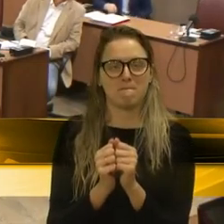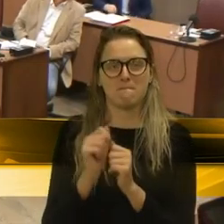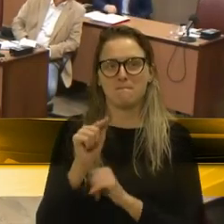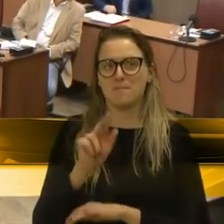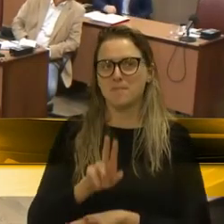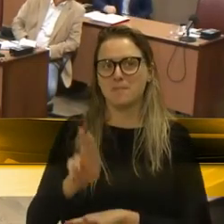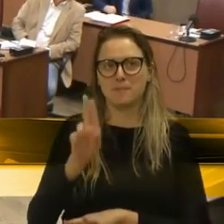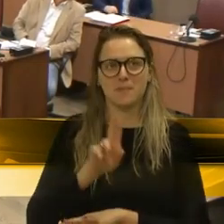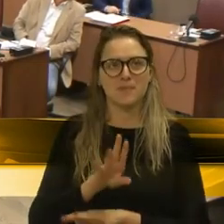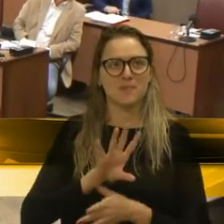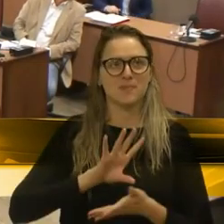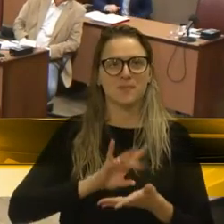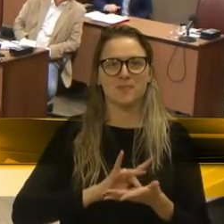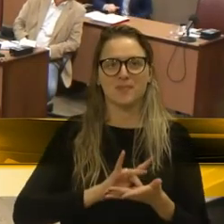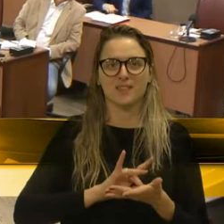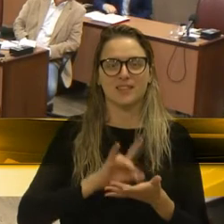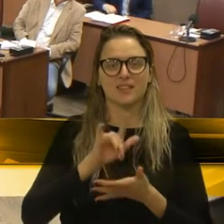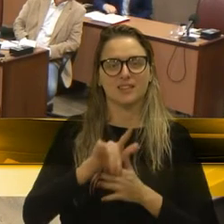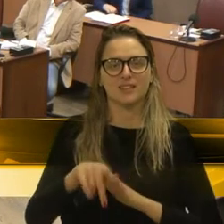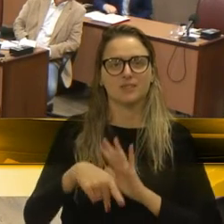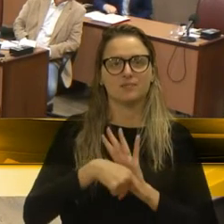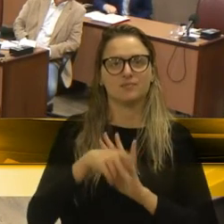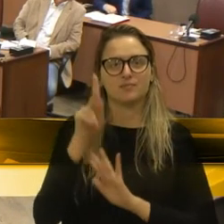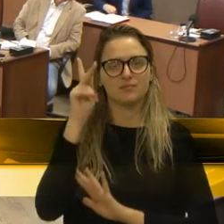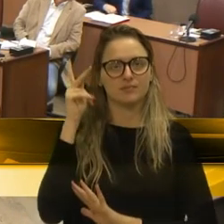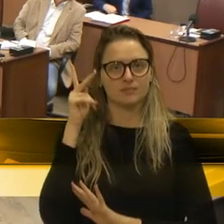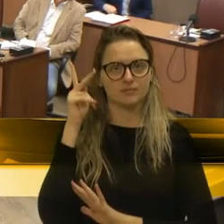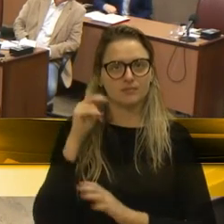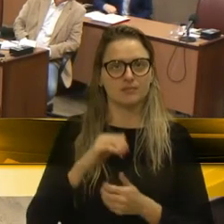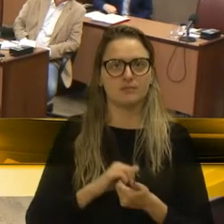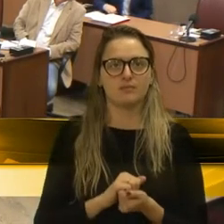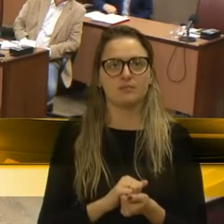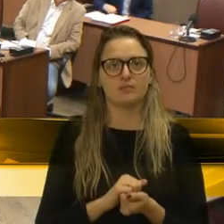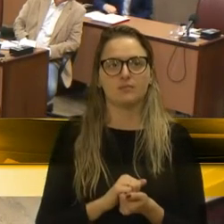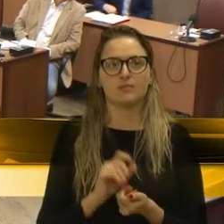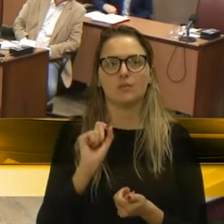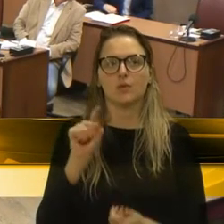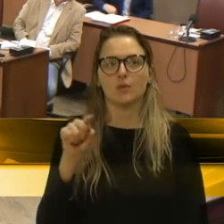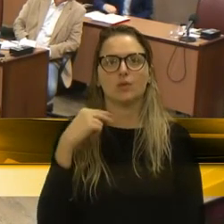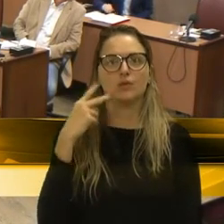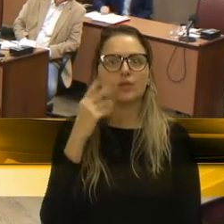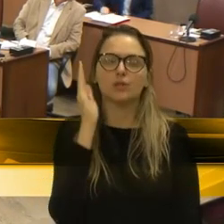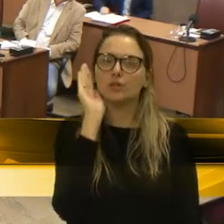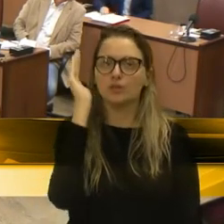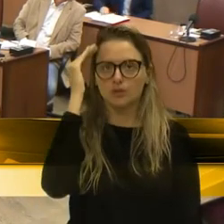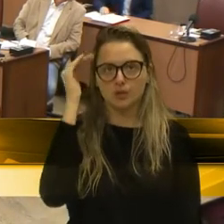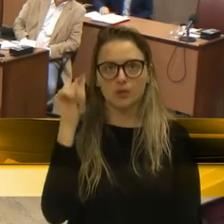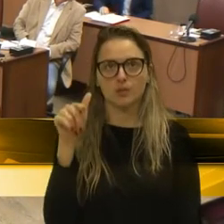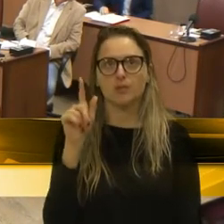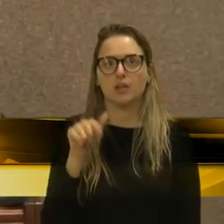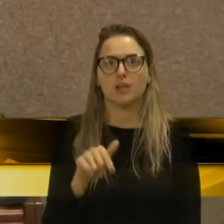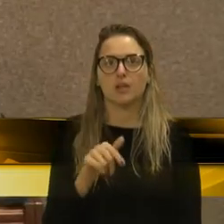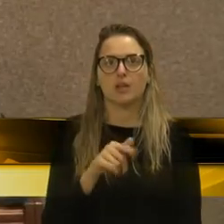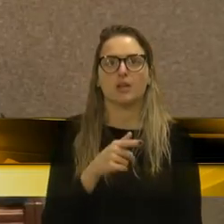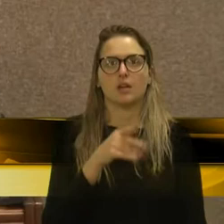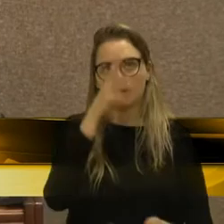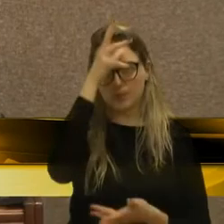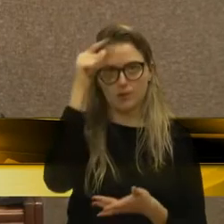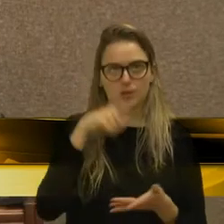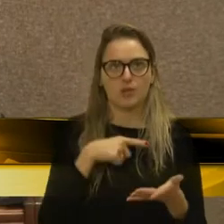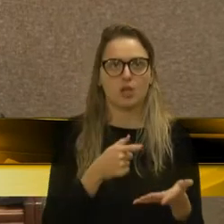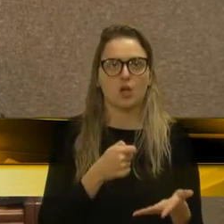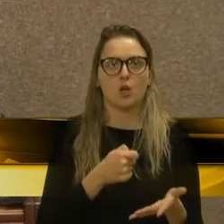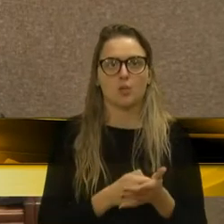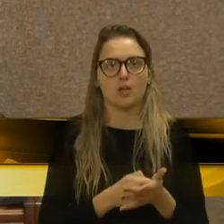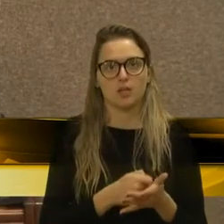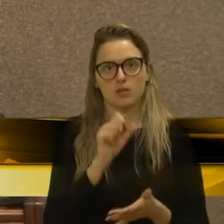é legítima, é um patrimônio histórico. parte, vereador. E o que o vereador Felipe Grememay falou, o município tem o dever. Sim, o município